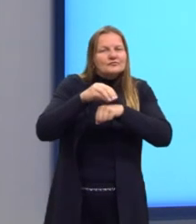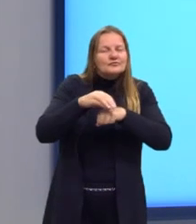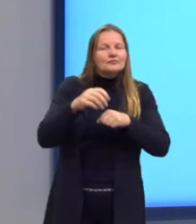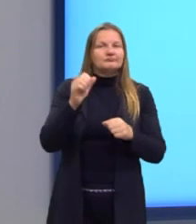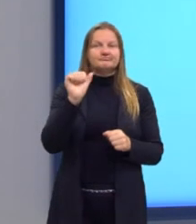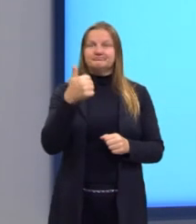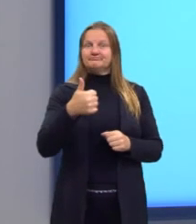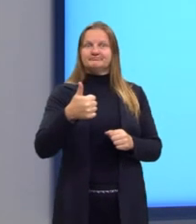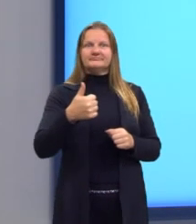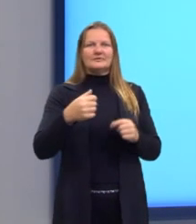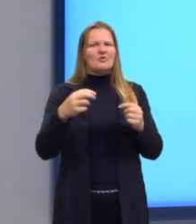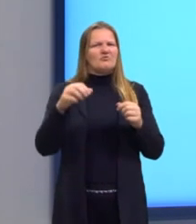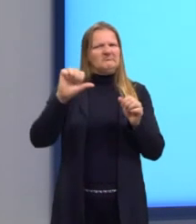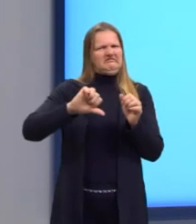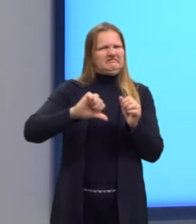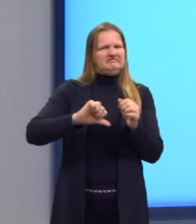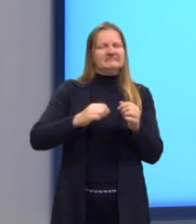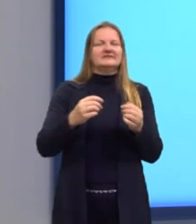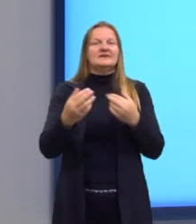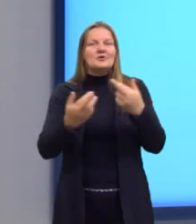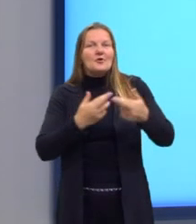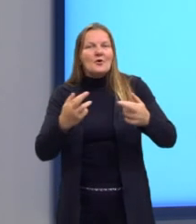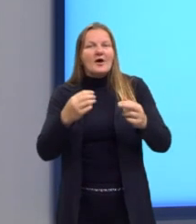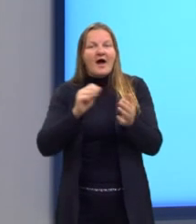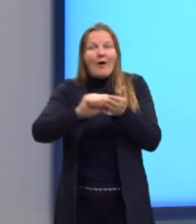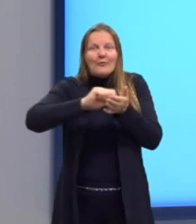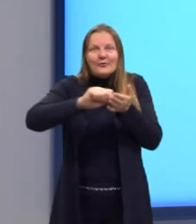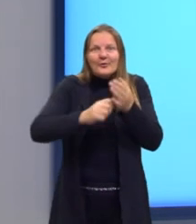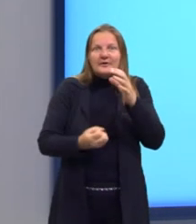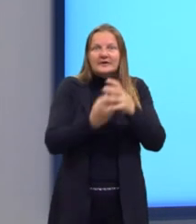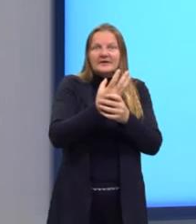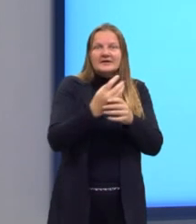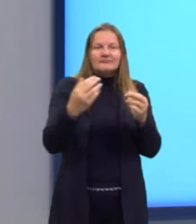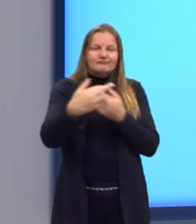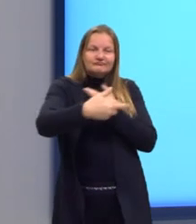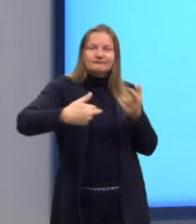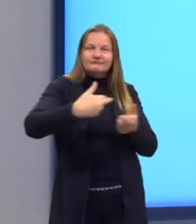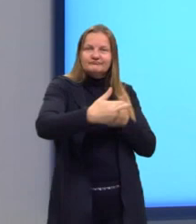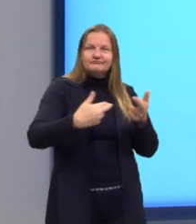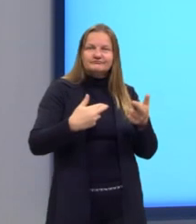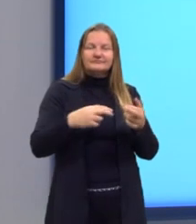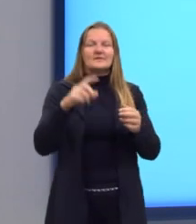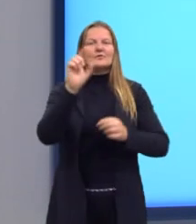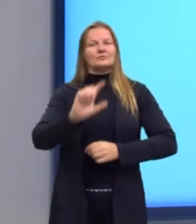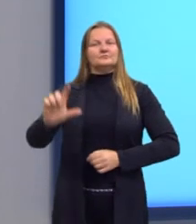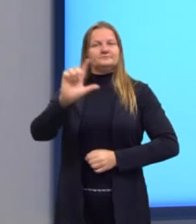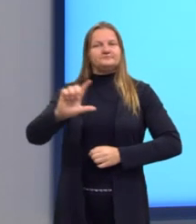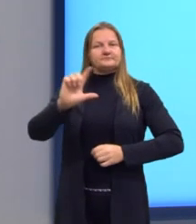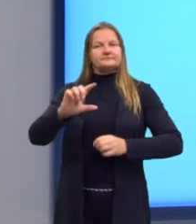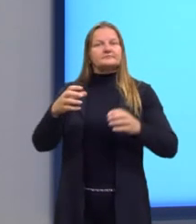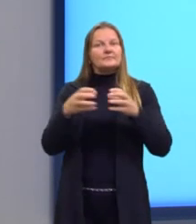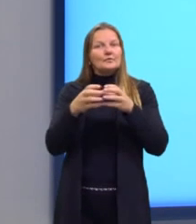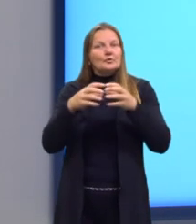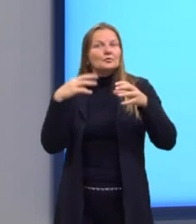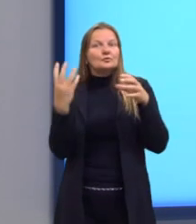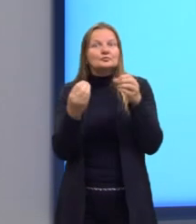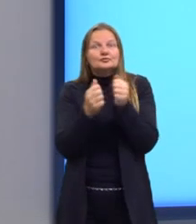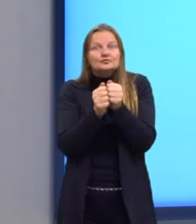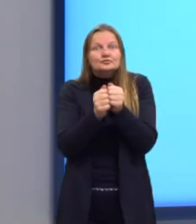Trocam ideias com os autores, participam ativamente da construção de obras literárias coletivas.